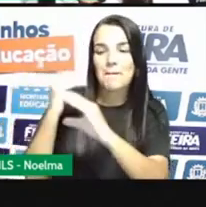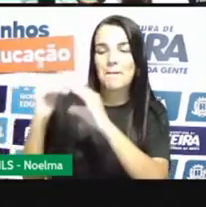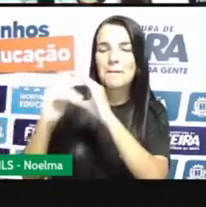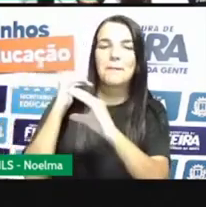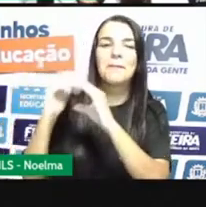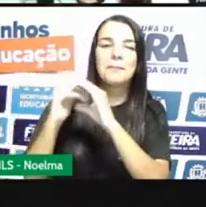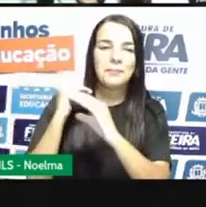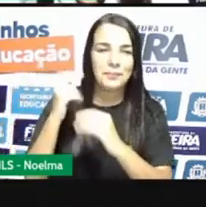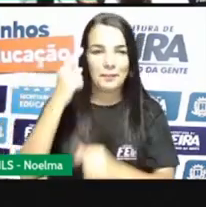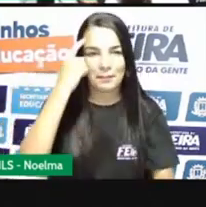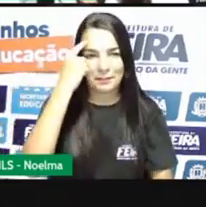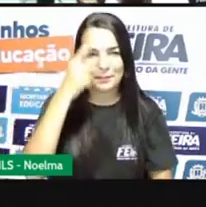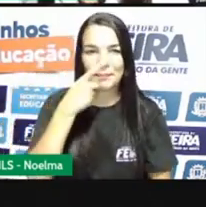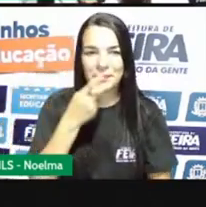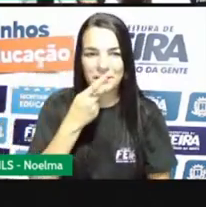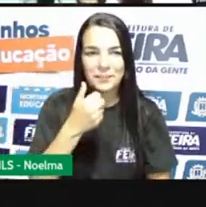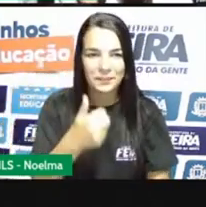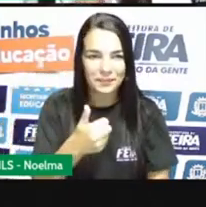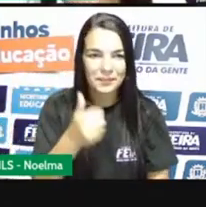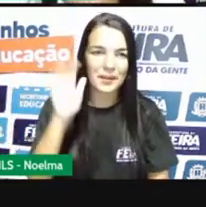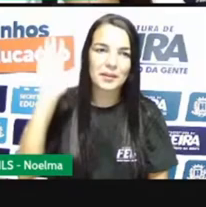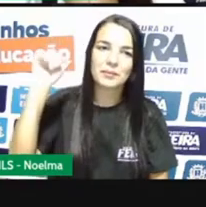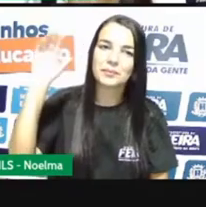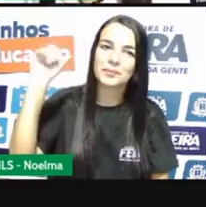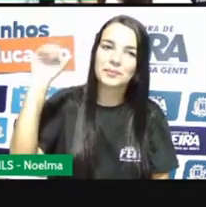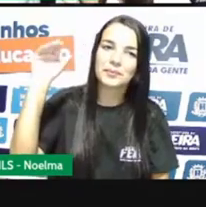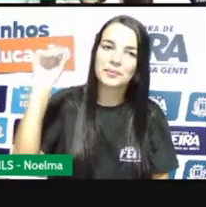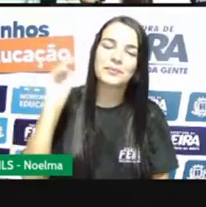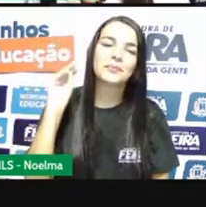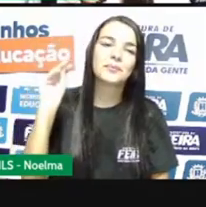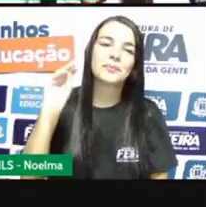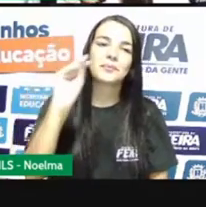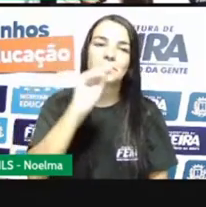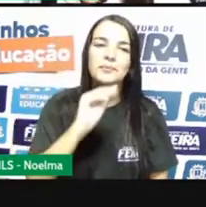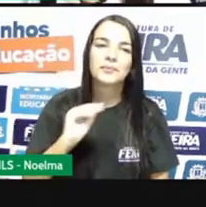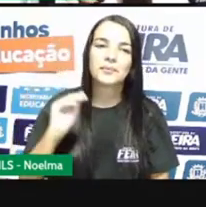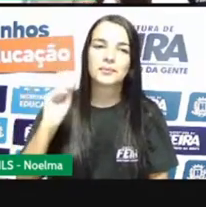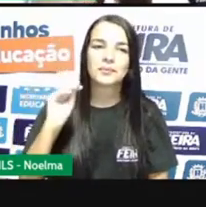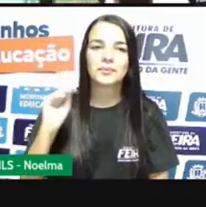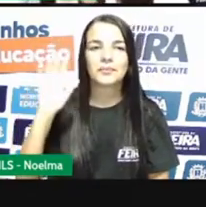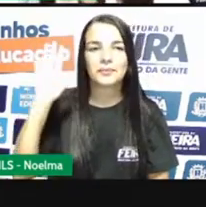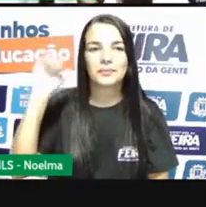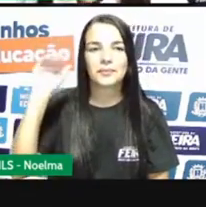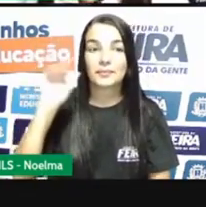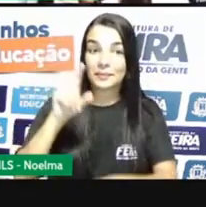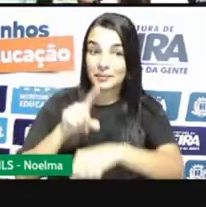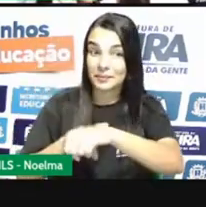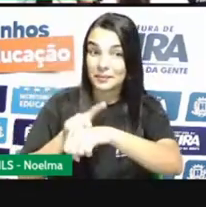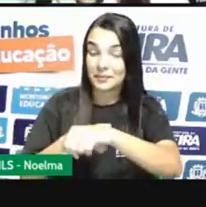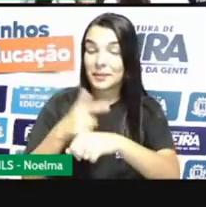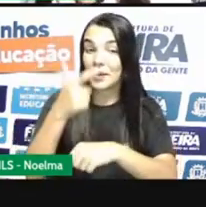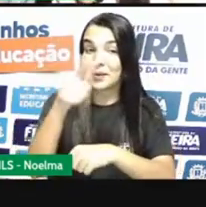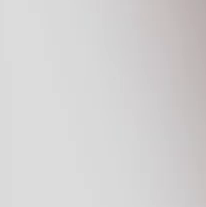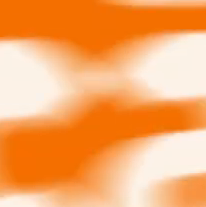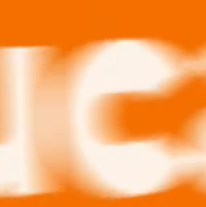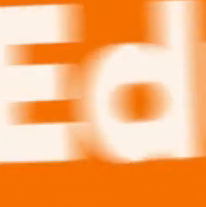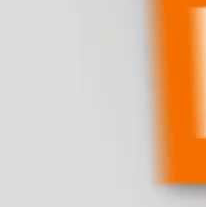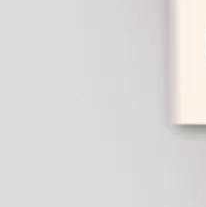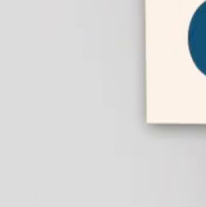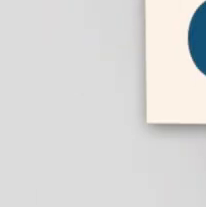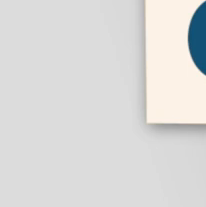vocês estão falando, tá? Beijinho no coração de cada um de vocês e até daqui a pouco por mais uma aula.